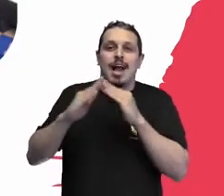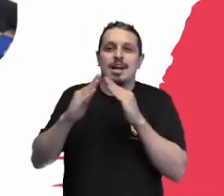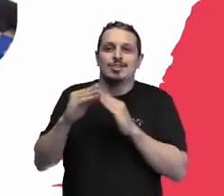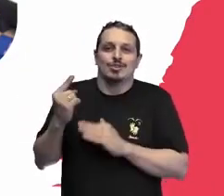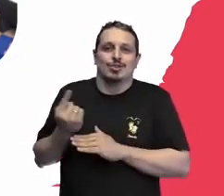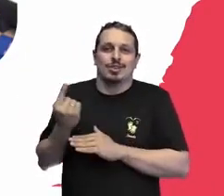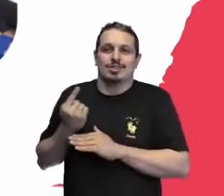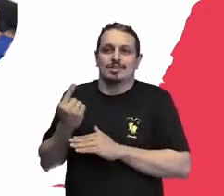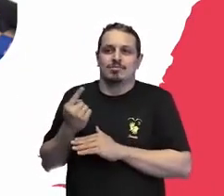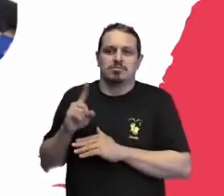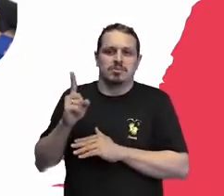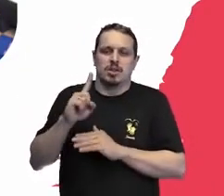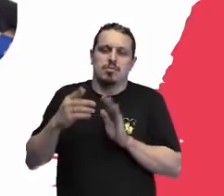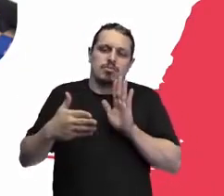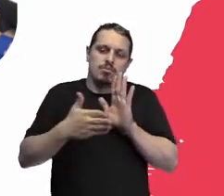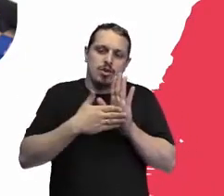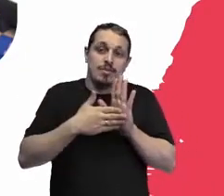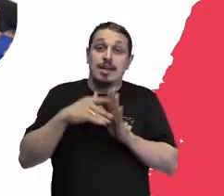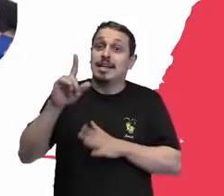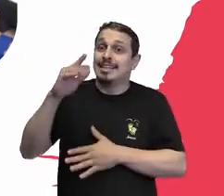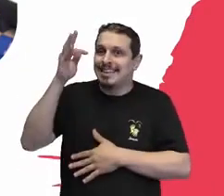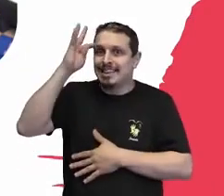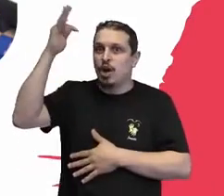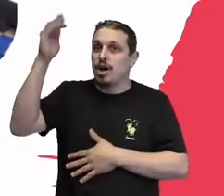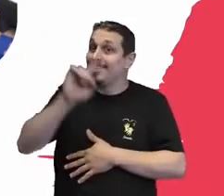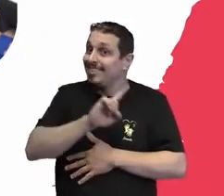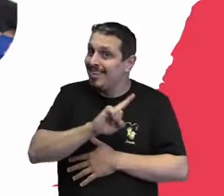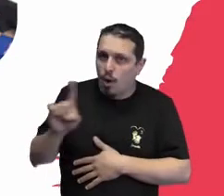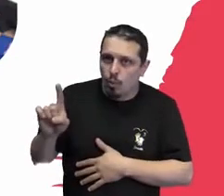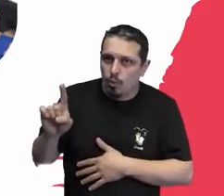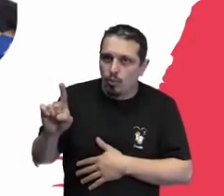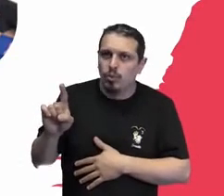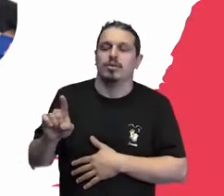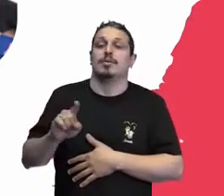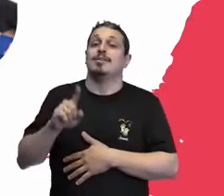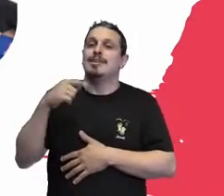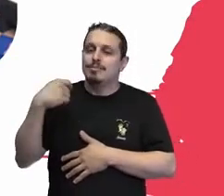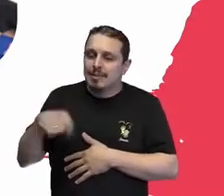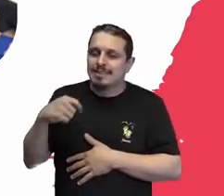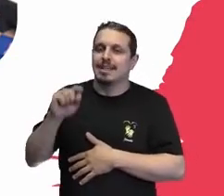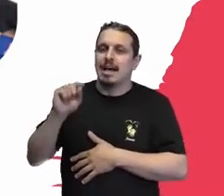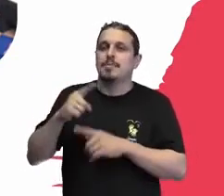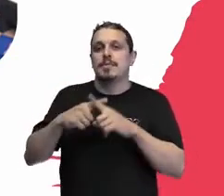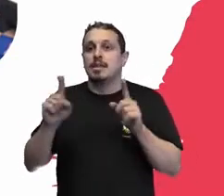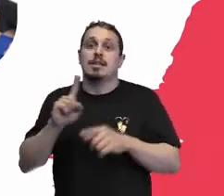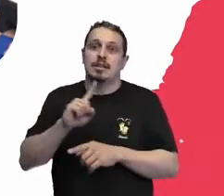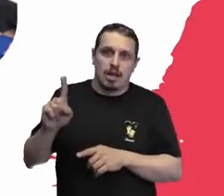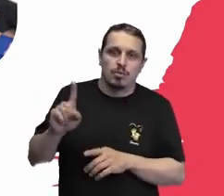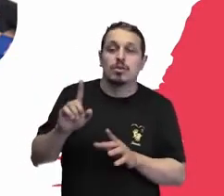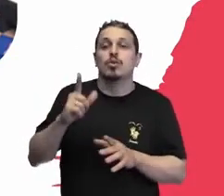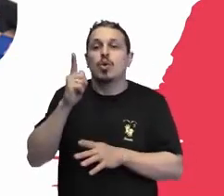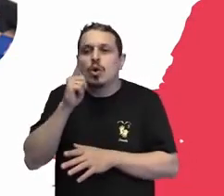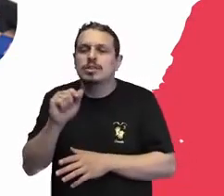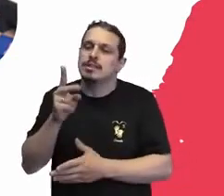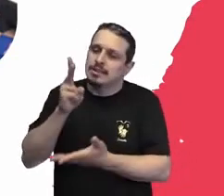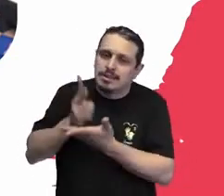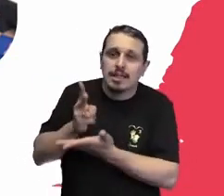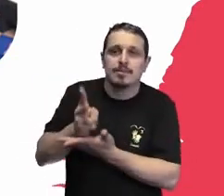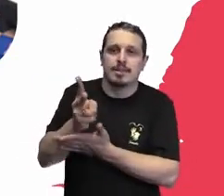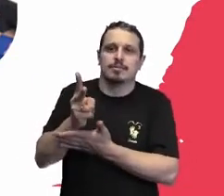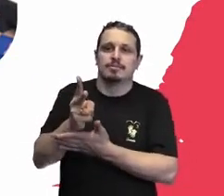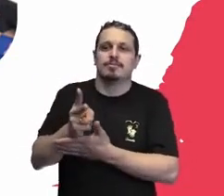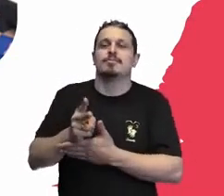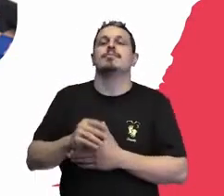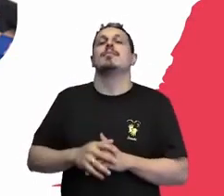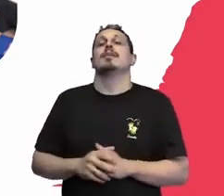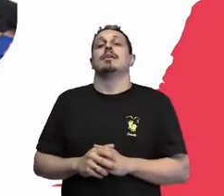propósito terapêutico, não que as pessoas não precisem, mas elas seguem tendo os seus procedimentos terapêuticos, os